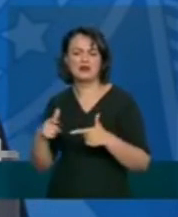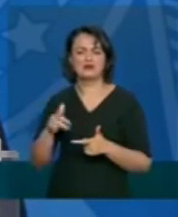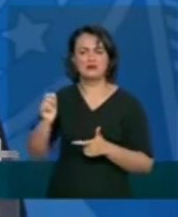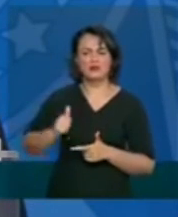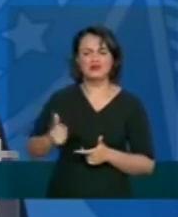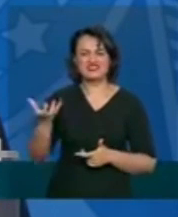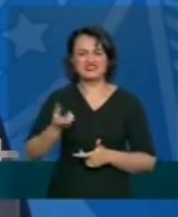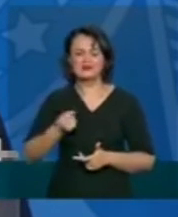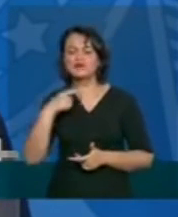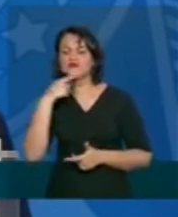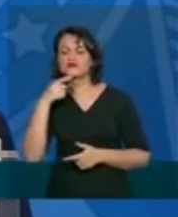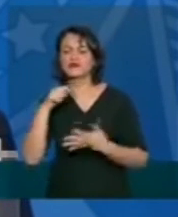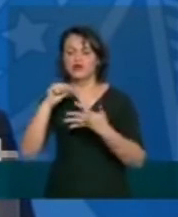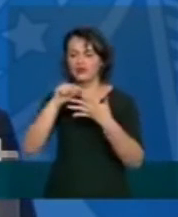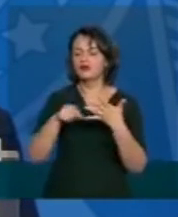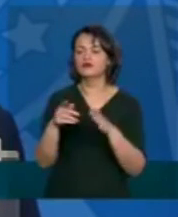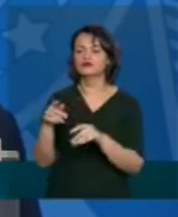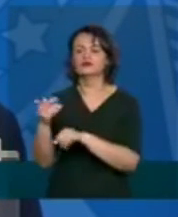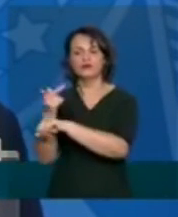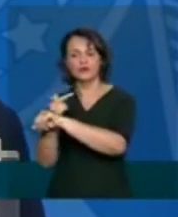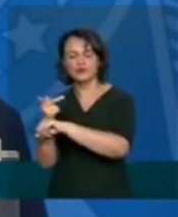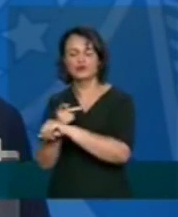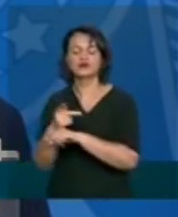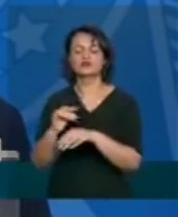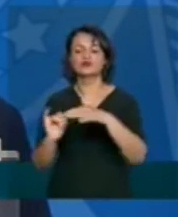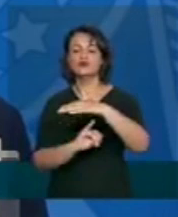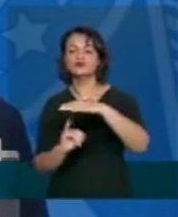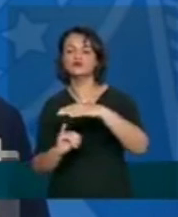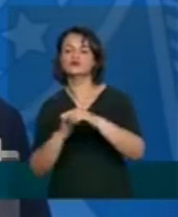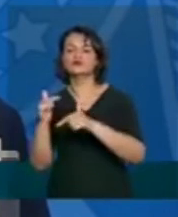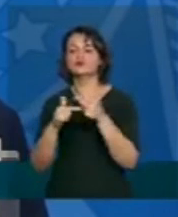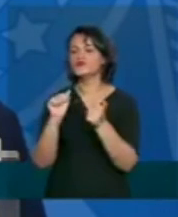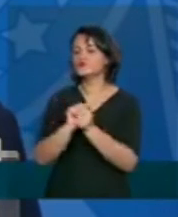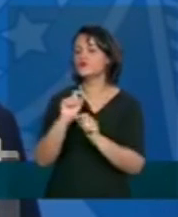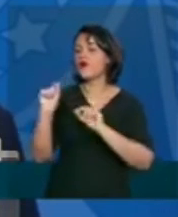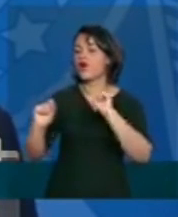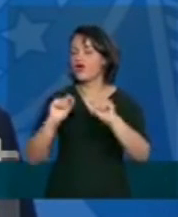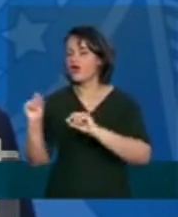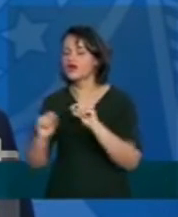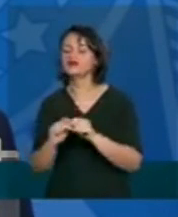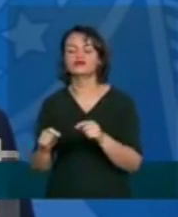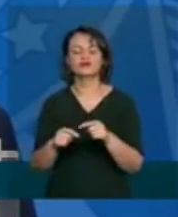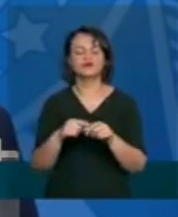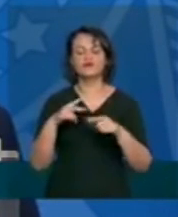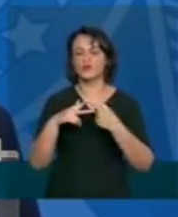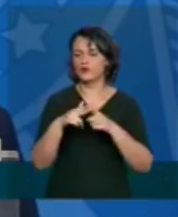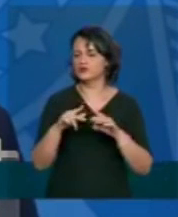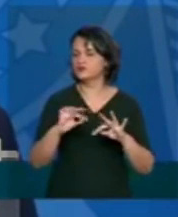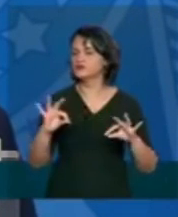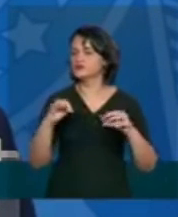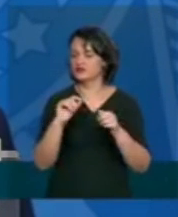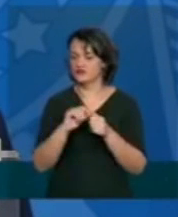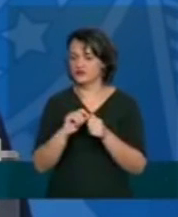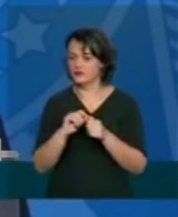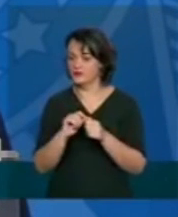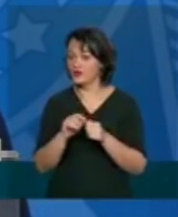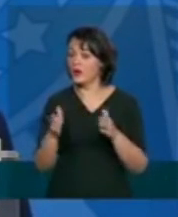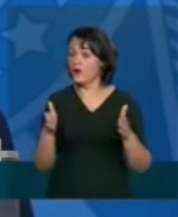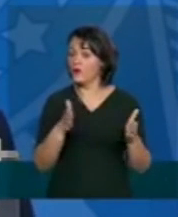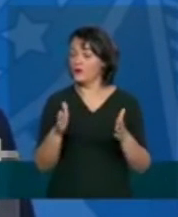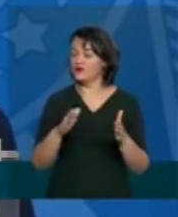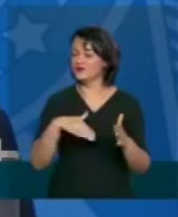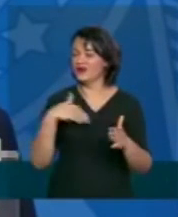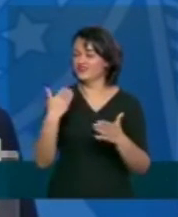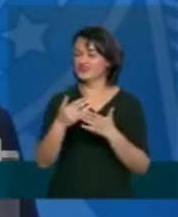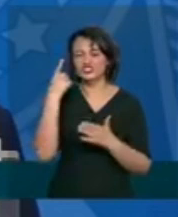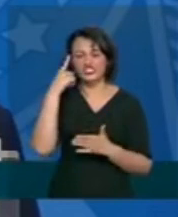instituições as quais eles estão vinculados nós estamos fazendo todas as correções o prazo é que até